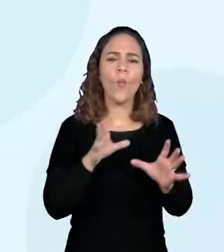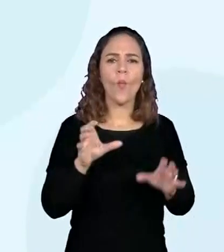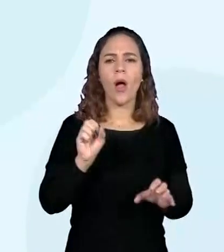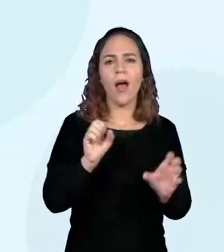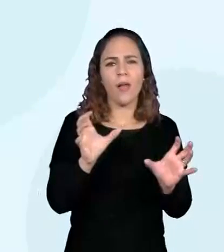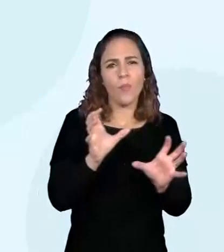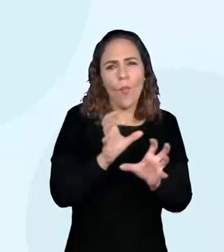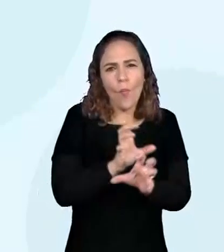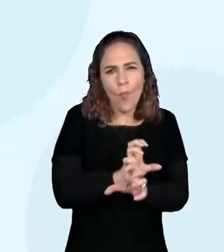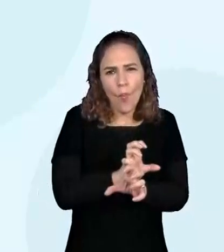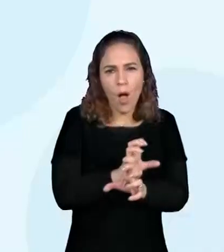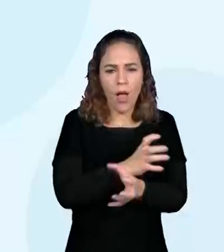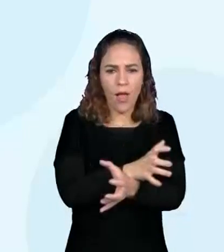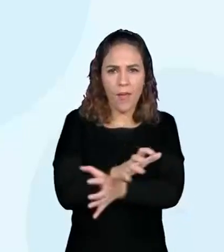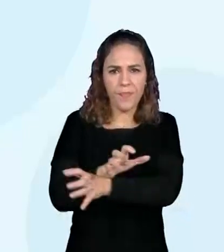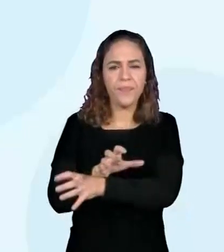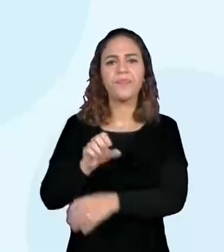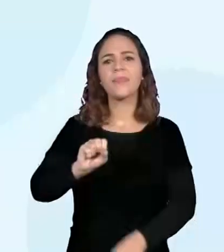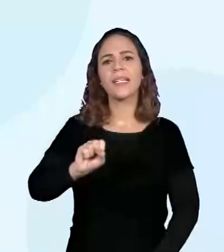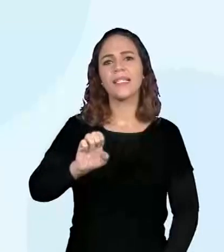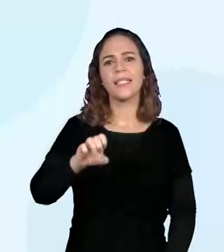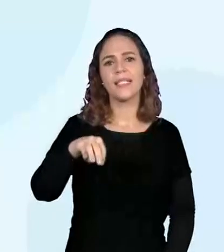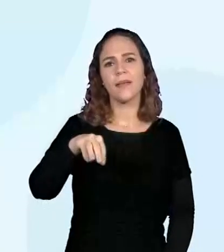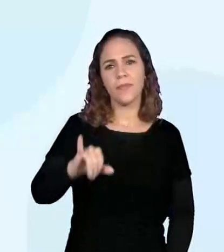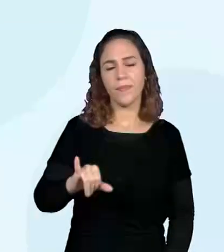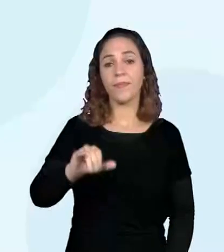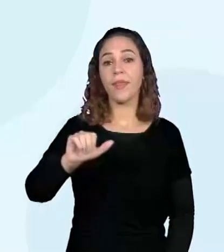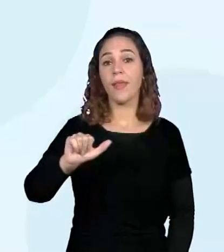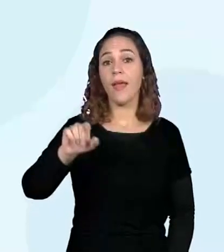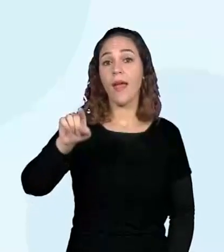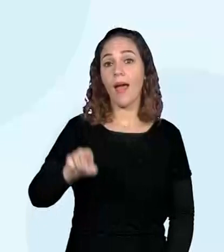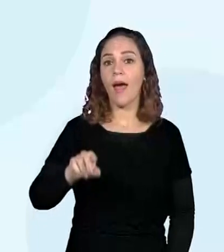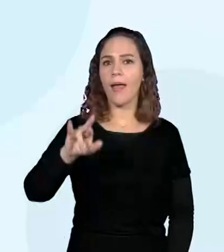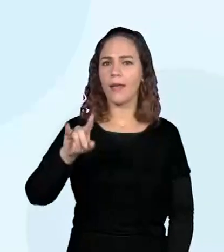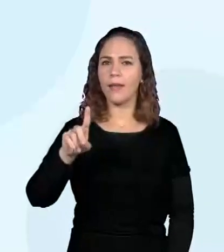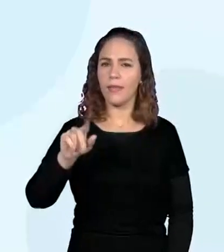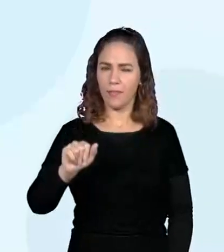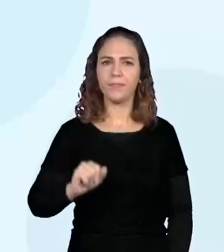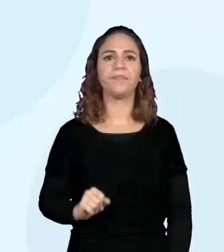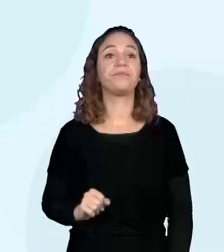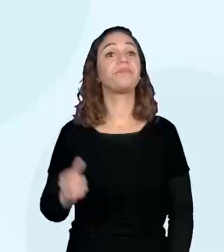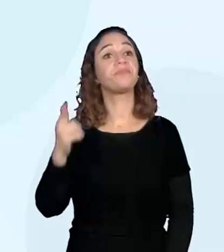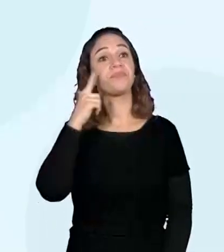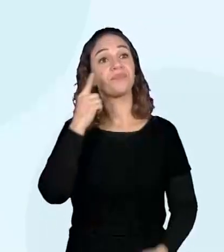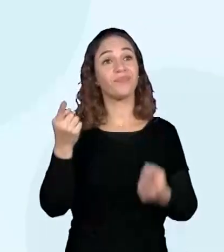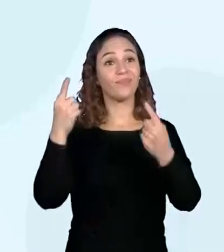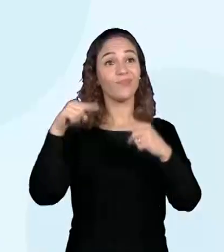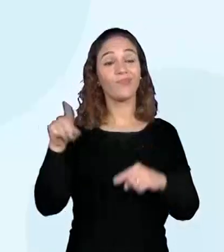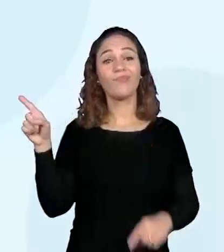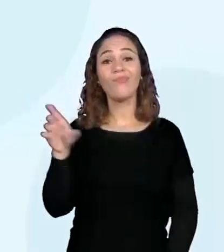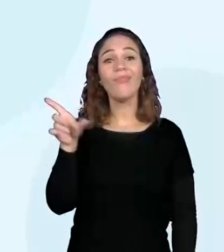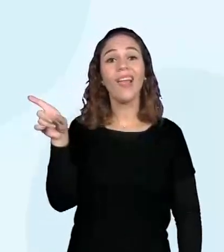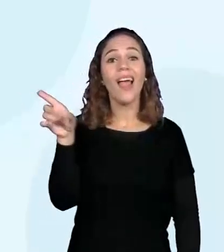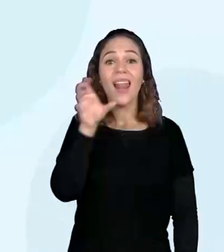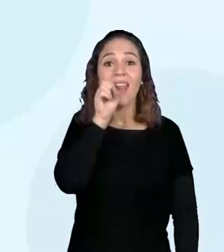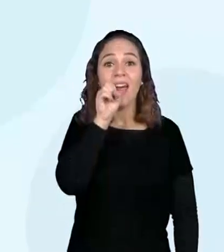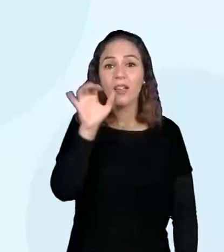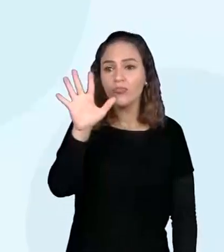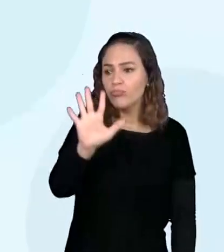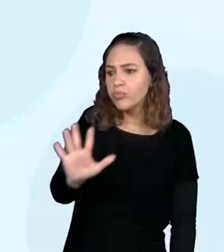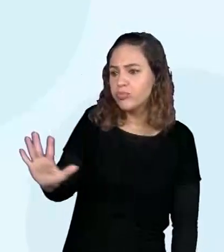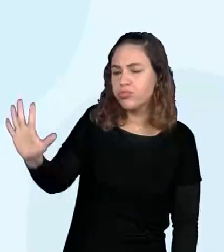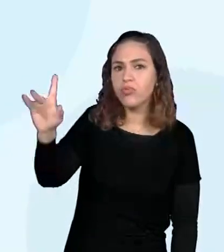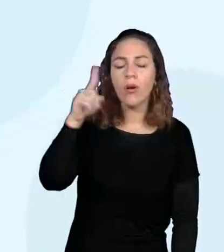Vamos aqui para a segunda região, que é o Sertão, que a gente consegue perceber aqui que é a maior região.